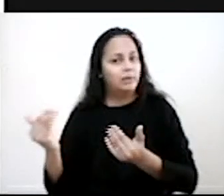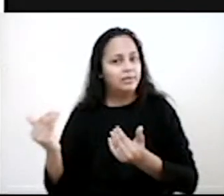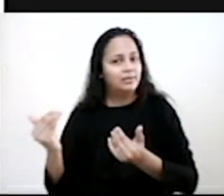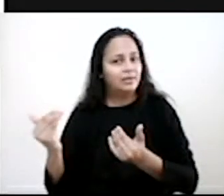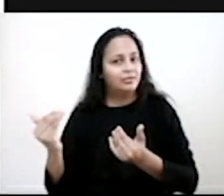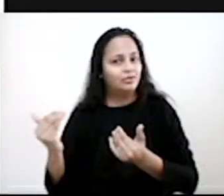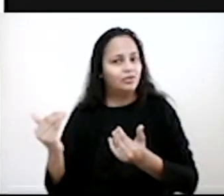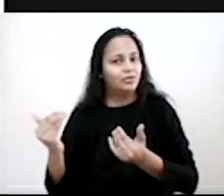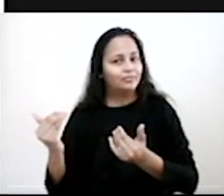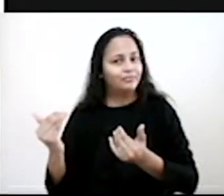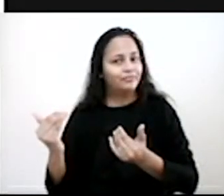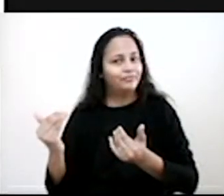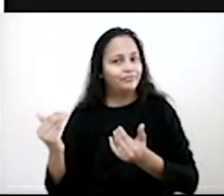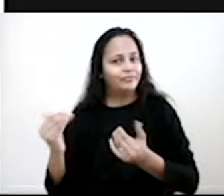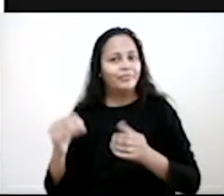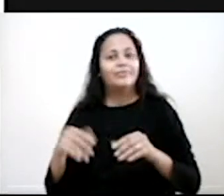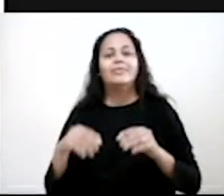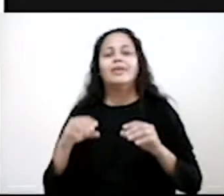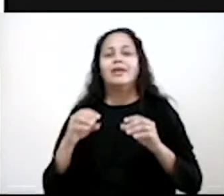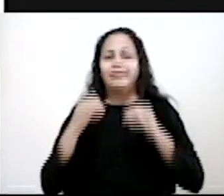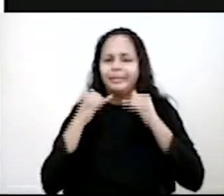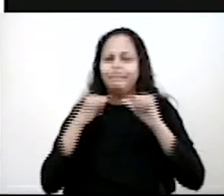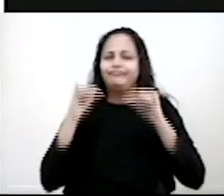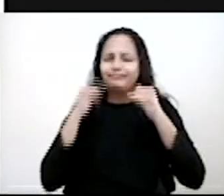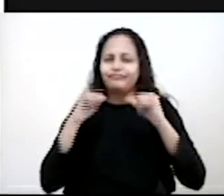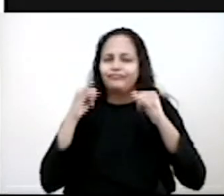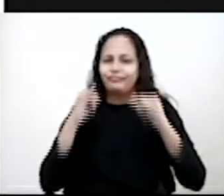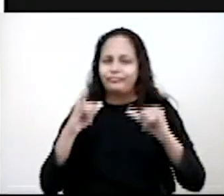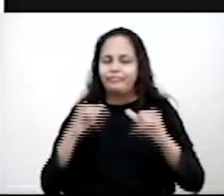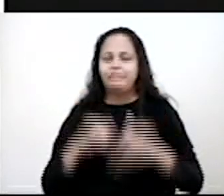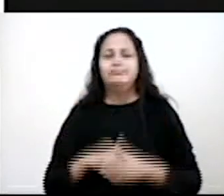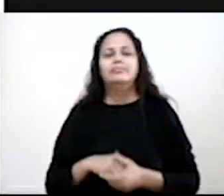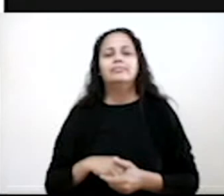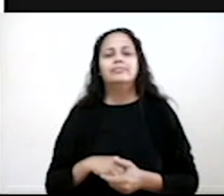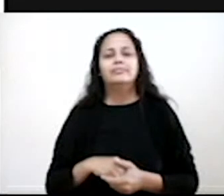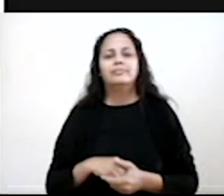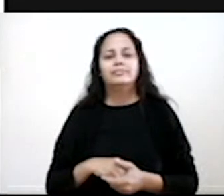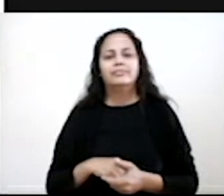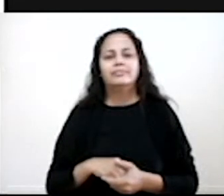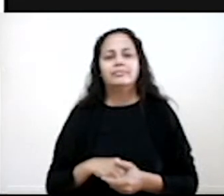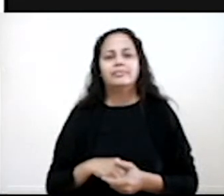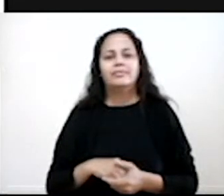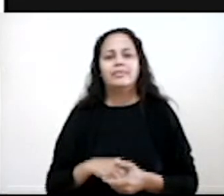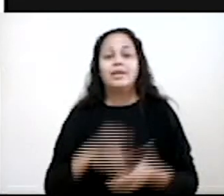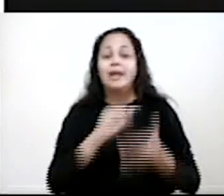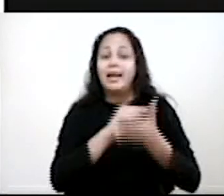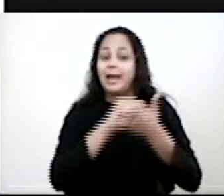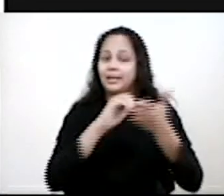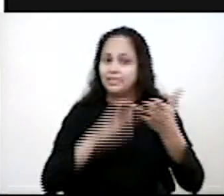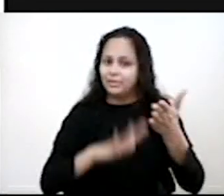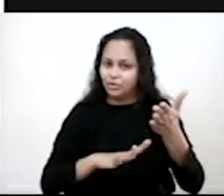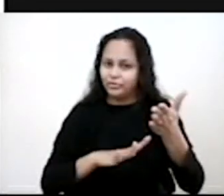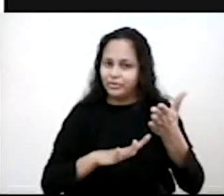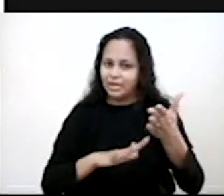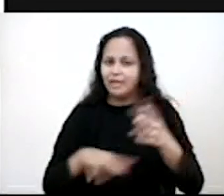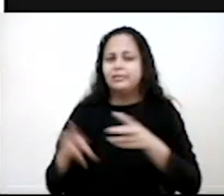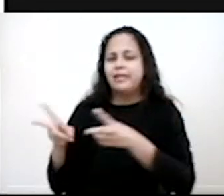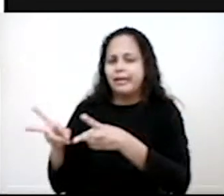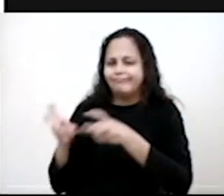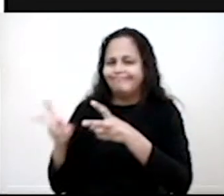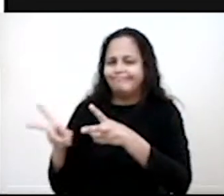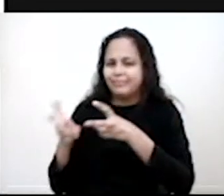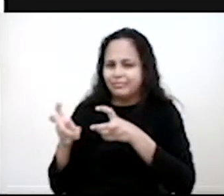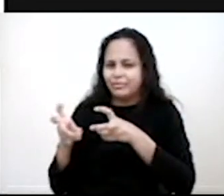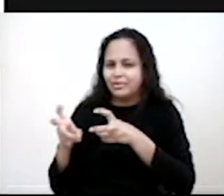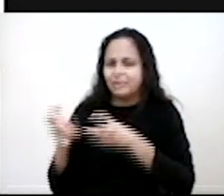exposto às propagandas, e que sente essa necessidade de largar a escola para ir trabalhar. Entre as atividades que a exploração da mão de obra de